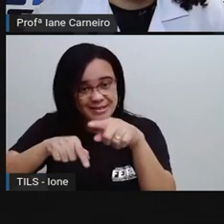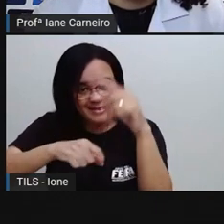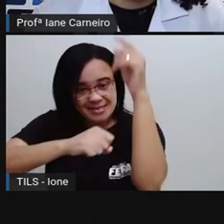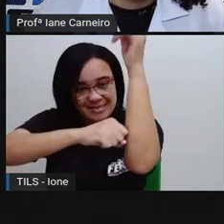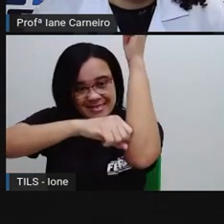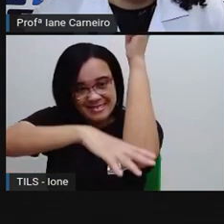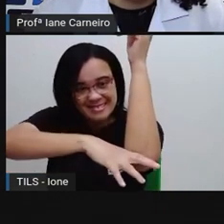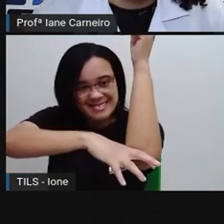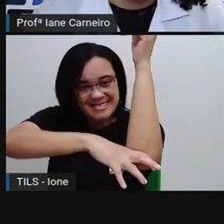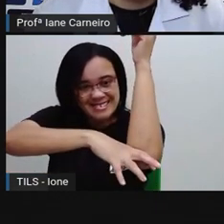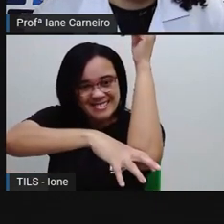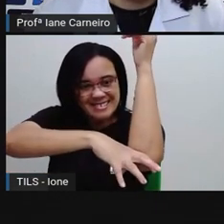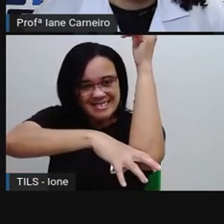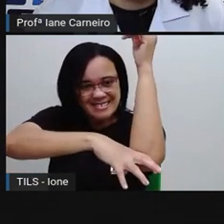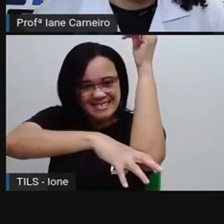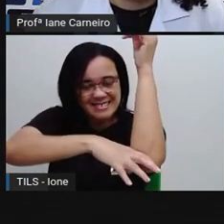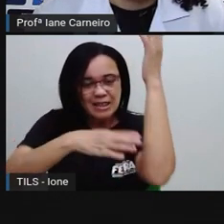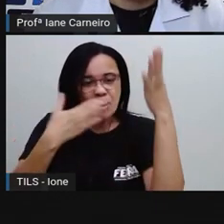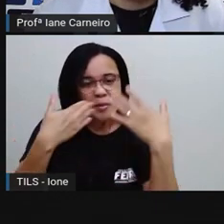Olha os dois conversando.